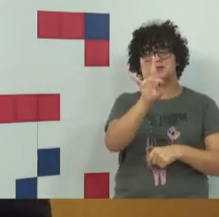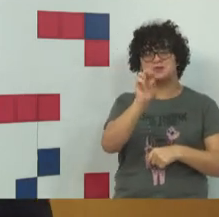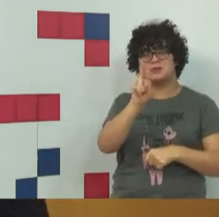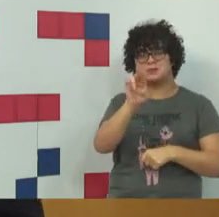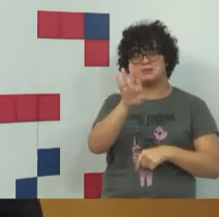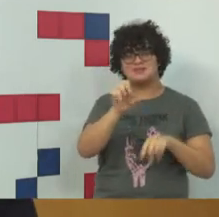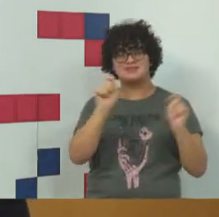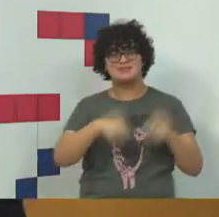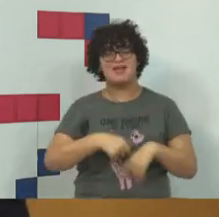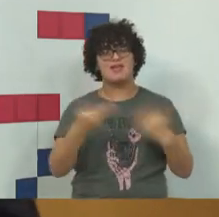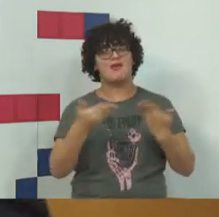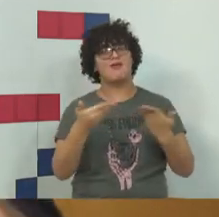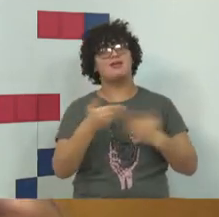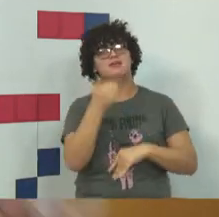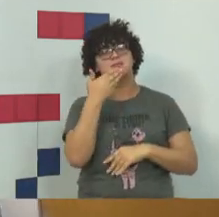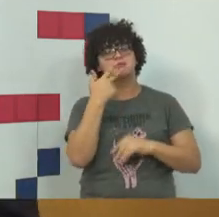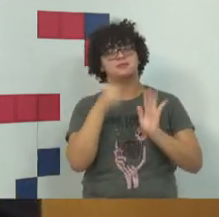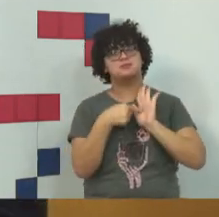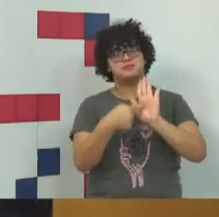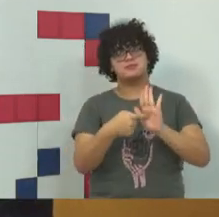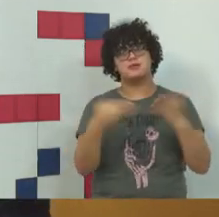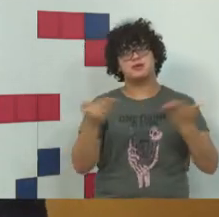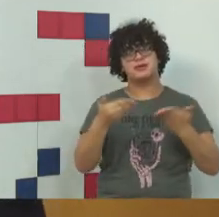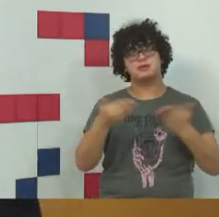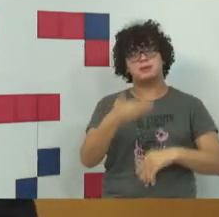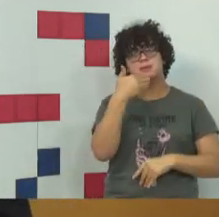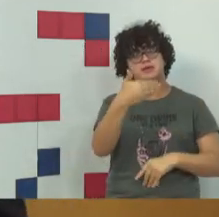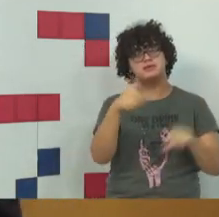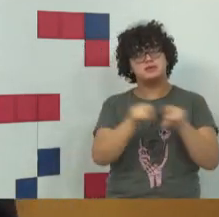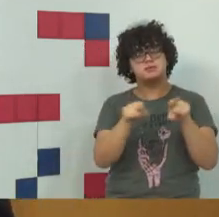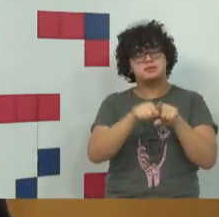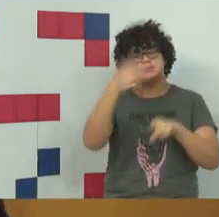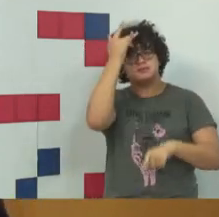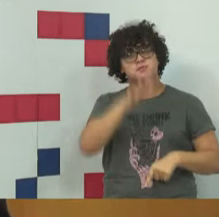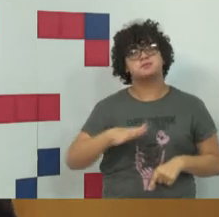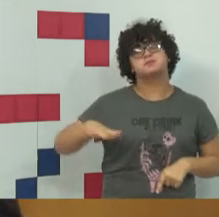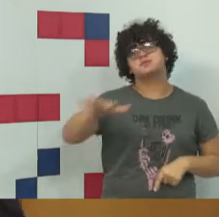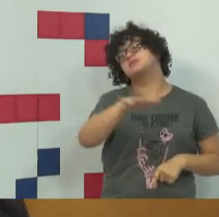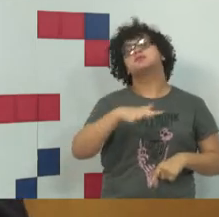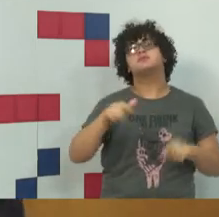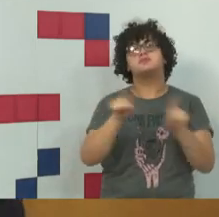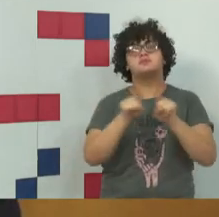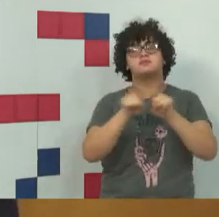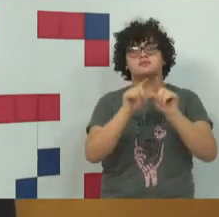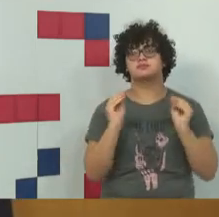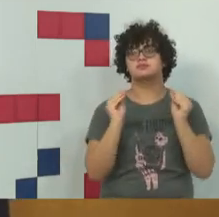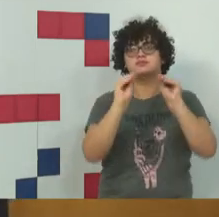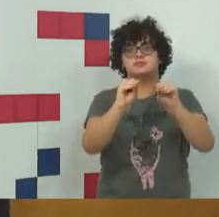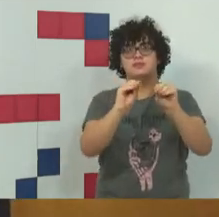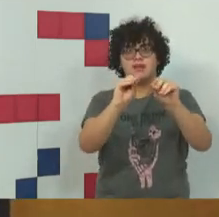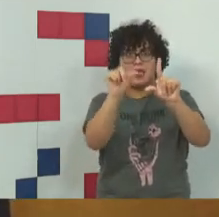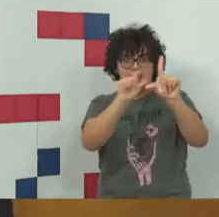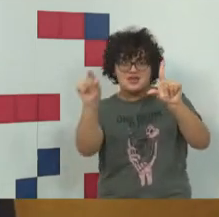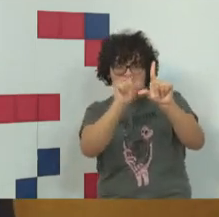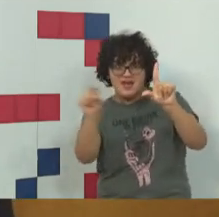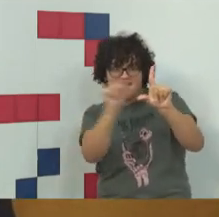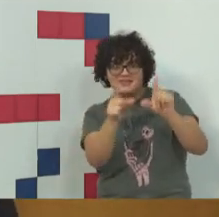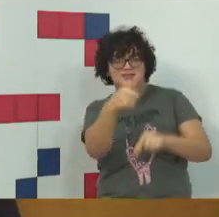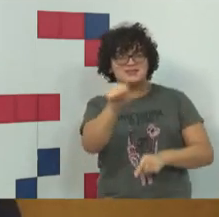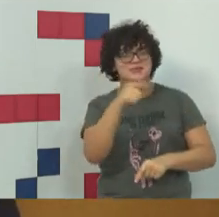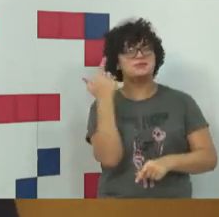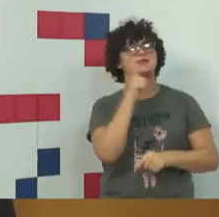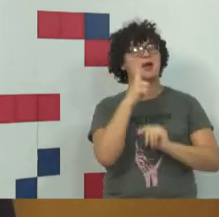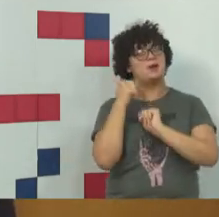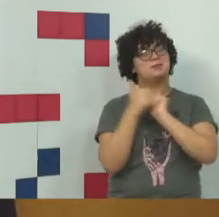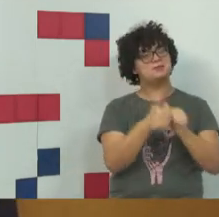essa apresentação. Eu já vou pedir também pro pessoal da técnica colocar o GC, que vai aparecer aí na tela de vocês,